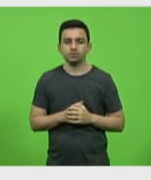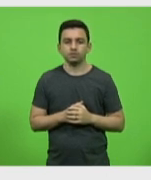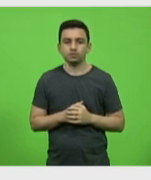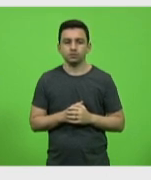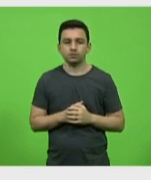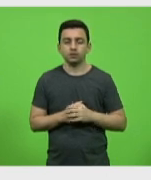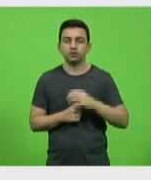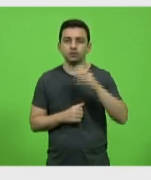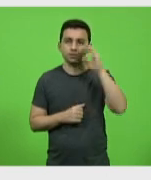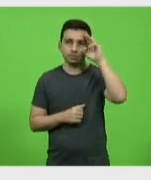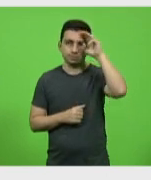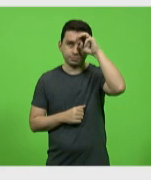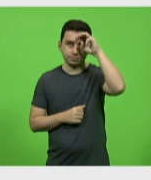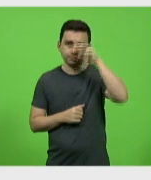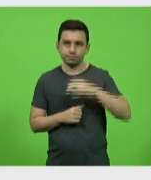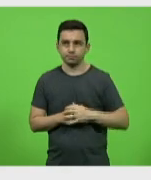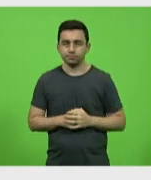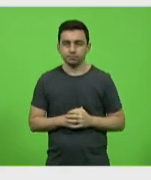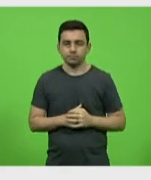Deputado Volney Weber.